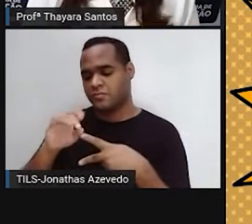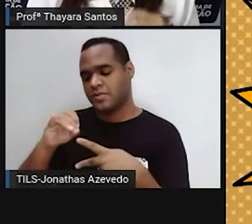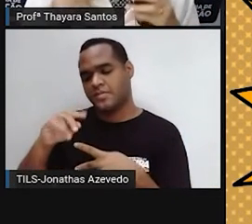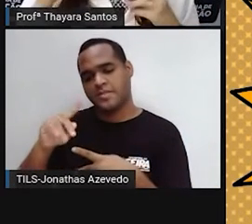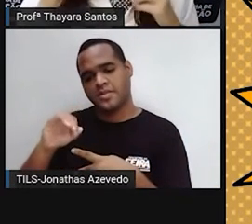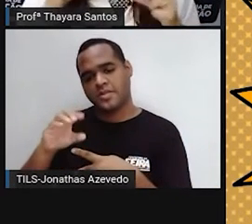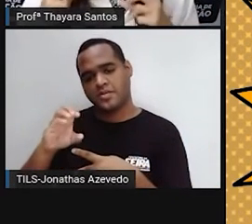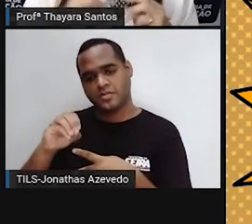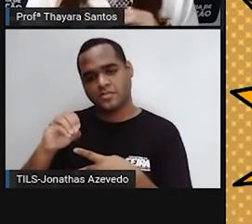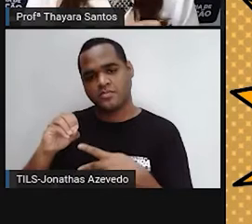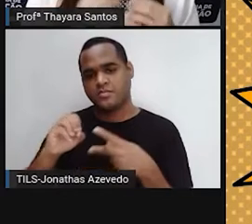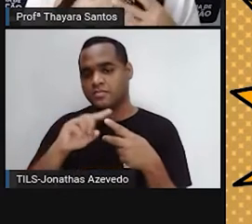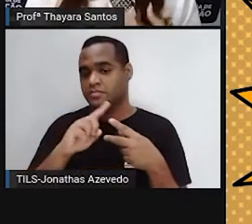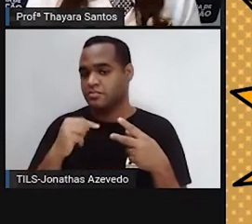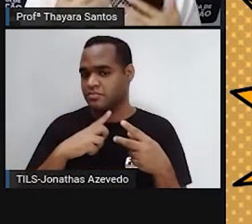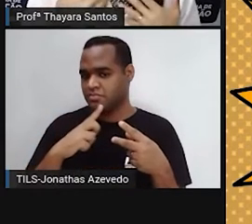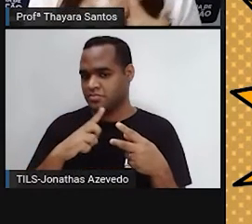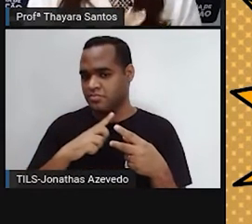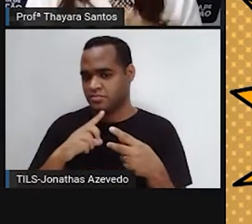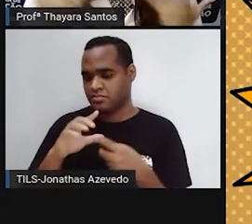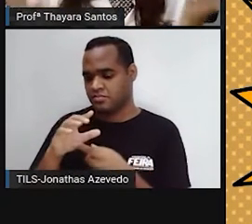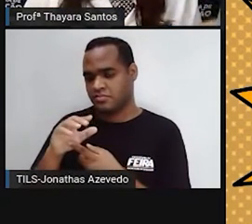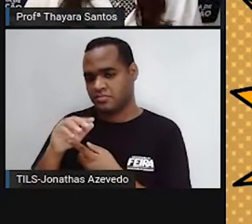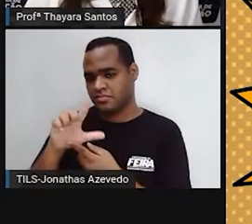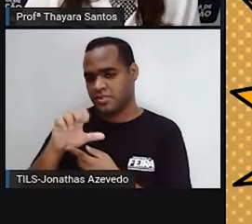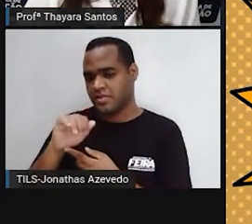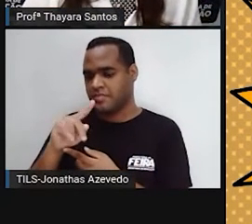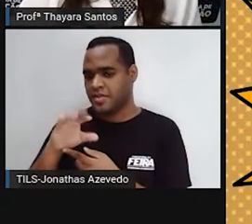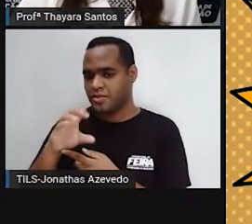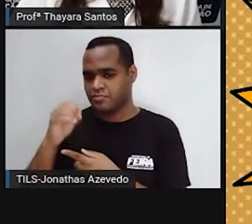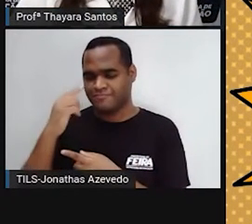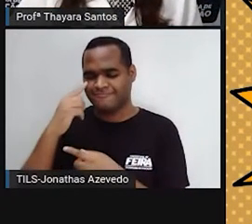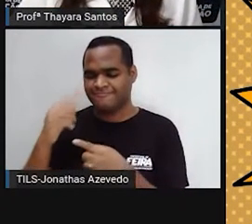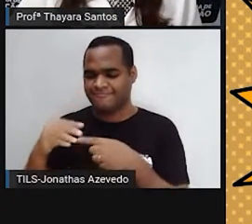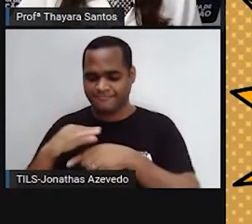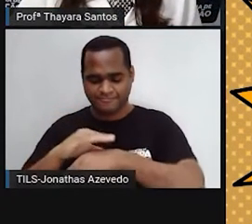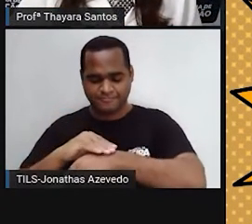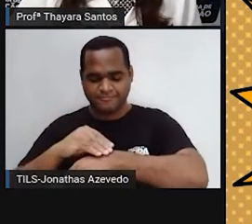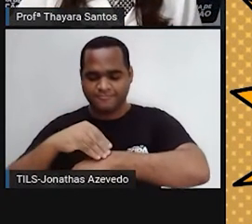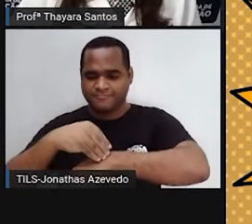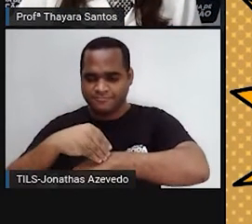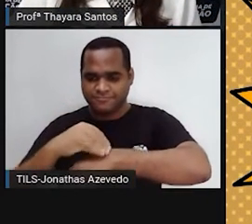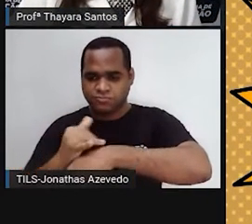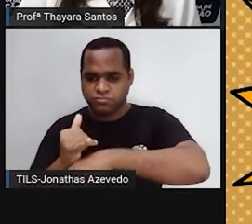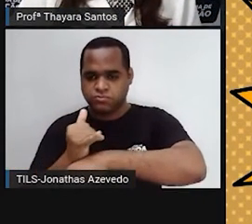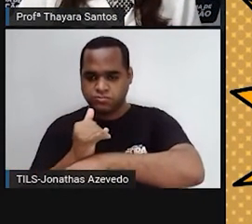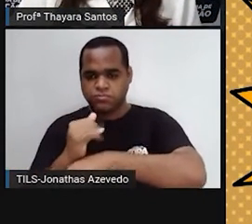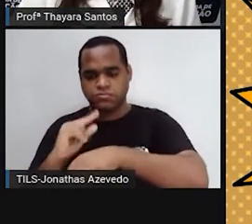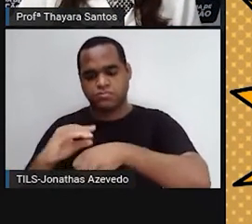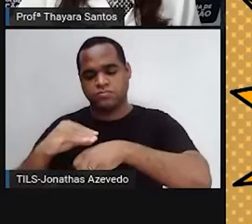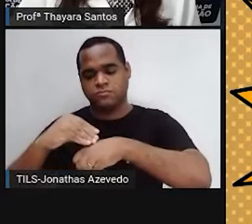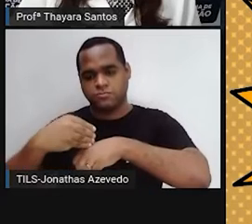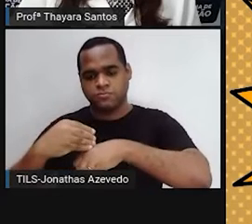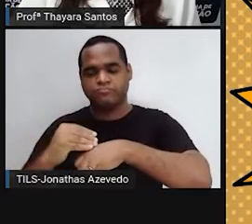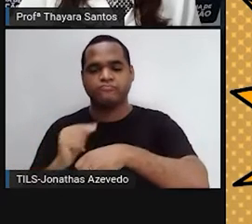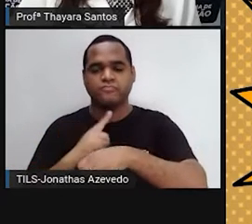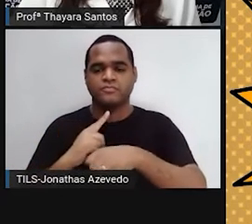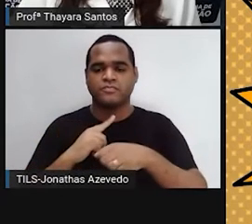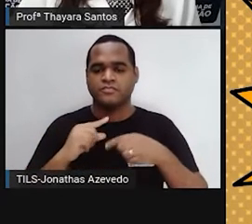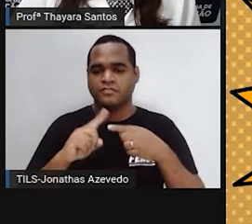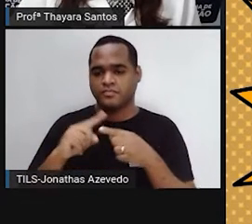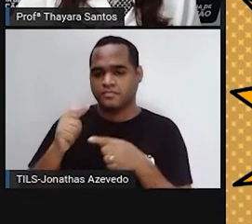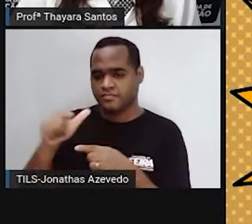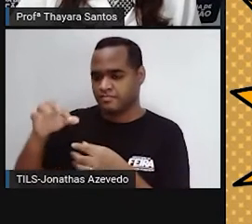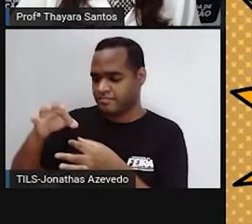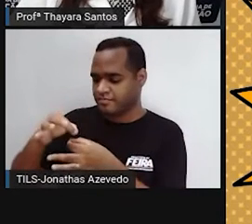ela é composta por duas camadas de fosfolipídio, que é gordura. Então, a gente tem esses fosfolipídios aqui, que são esses que